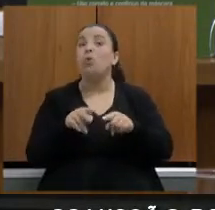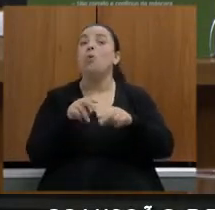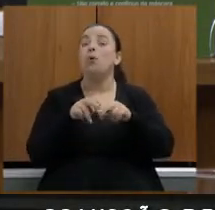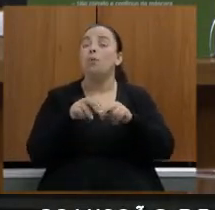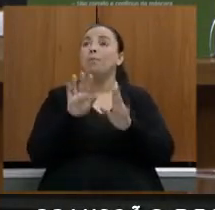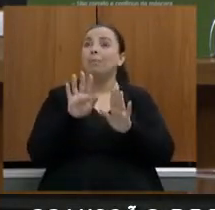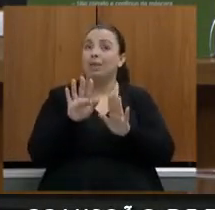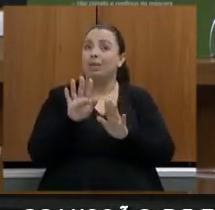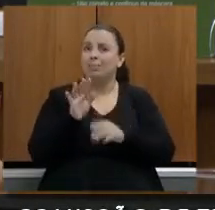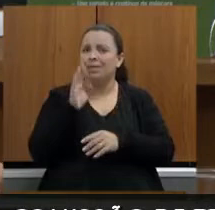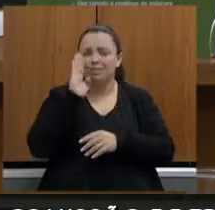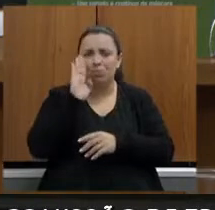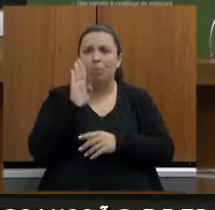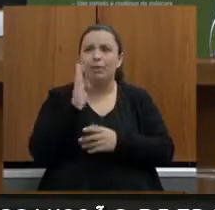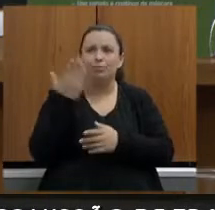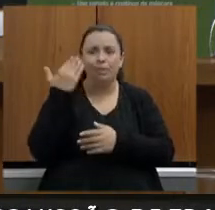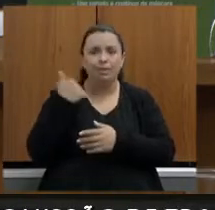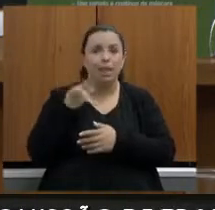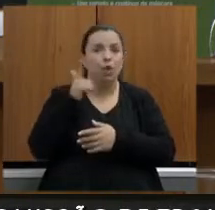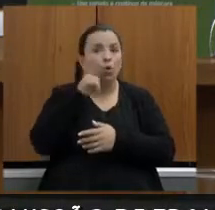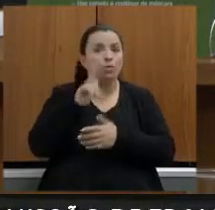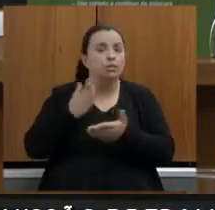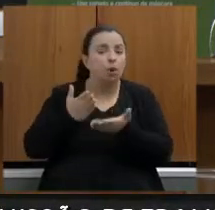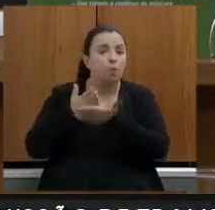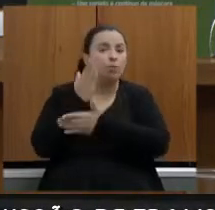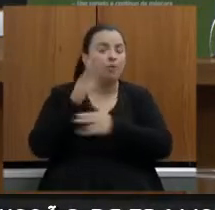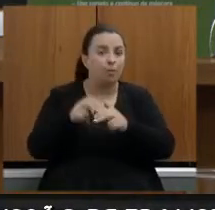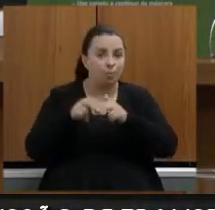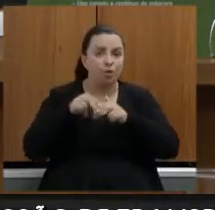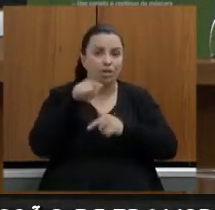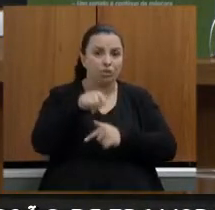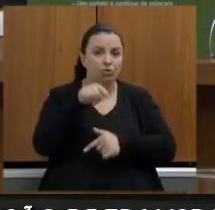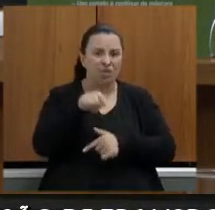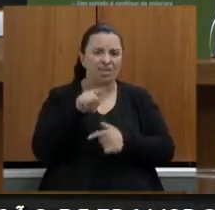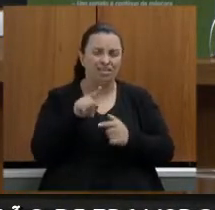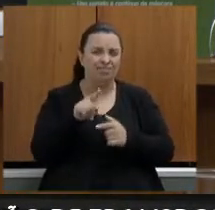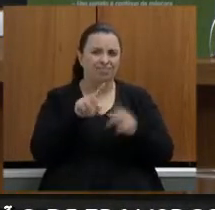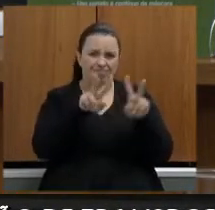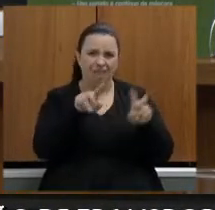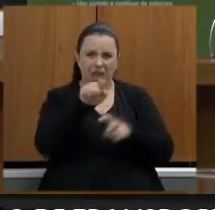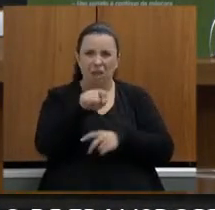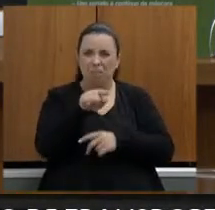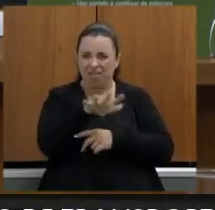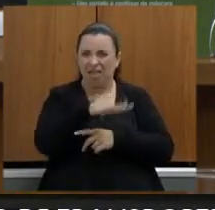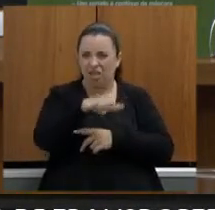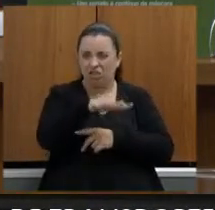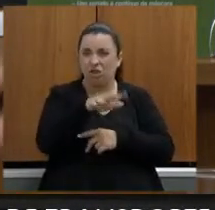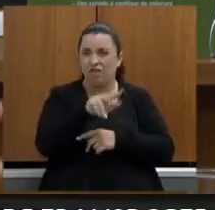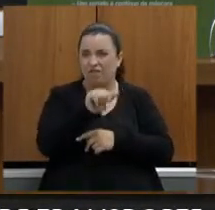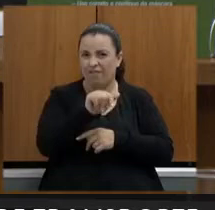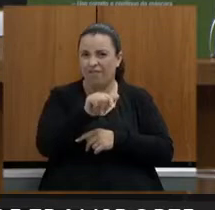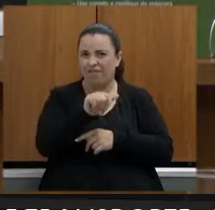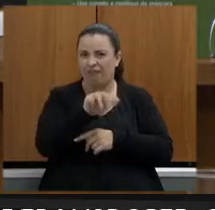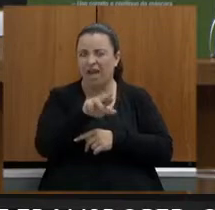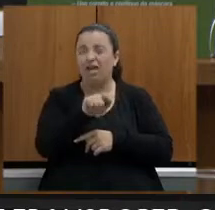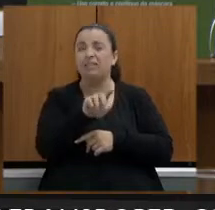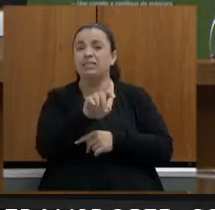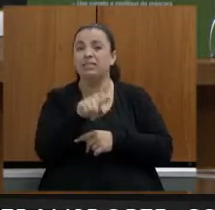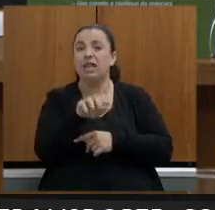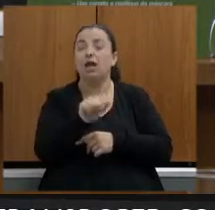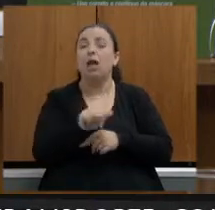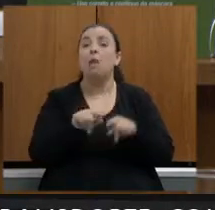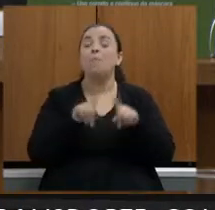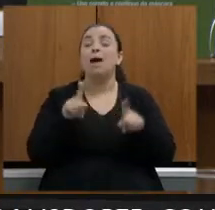não conseguiu ser aprovado justamente a razão desse ponto o município de Contagem aprovou um plano diretor